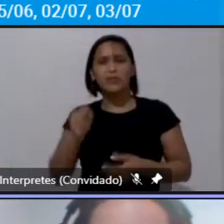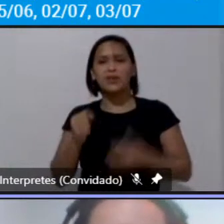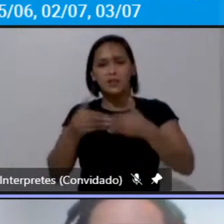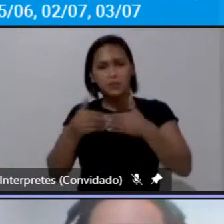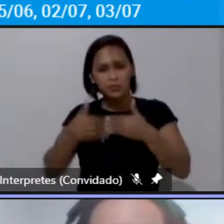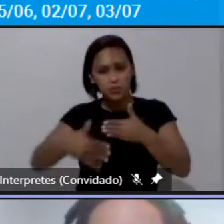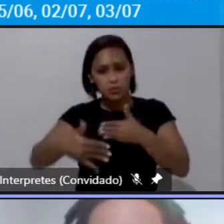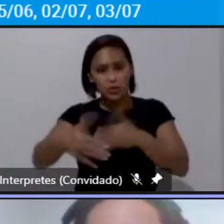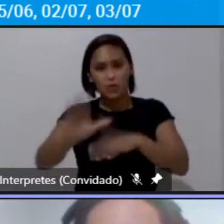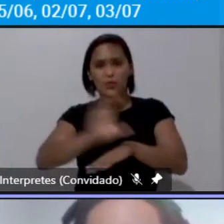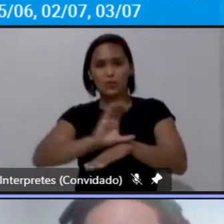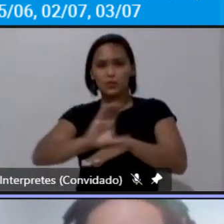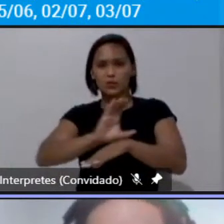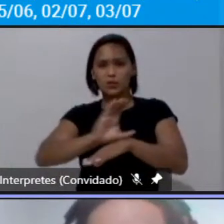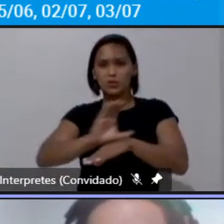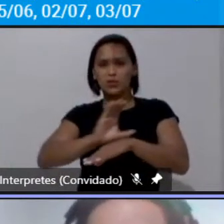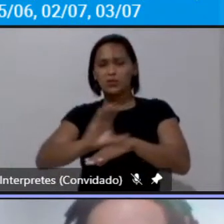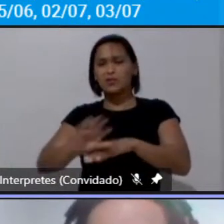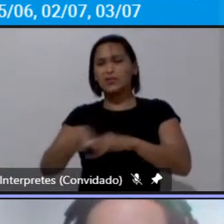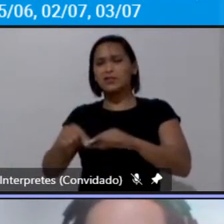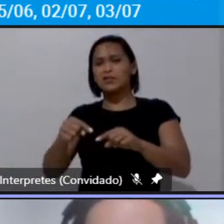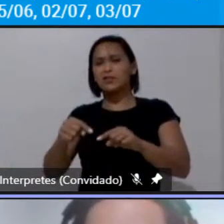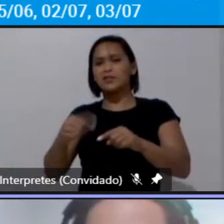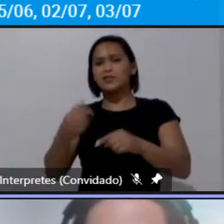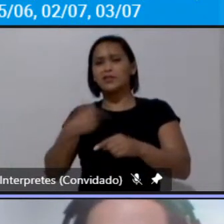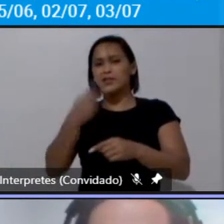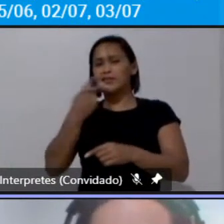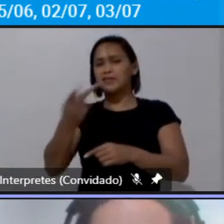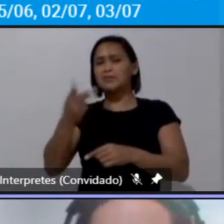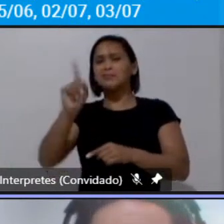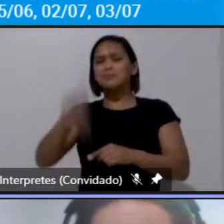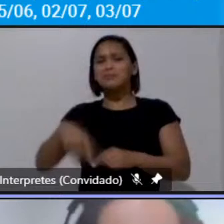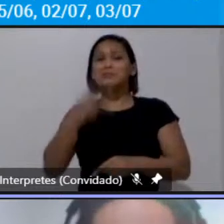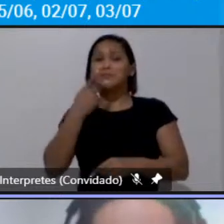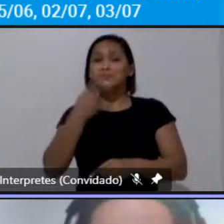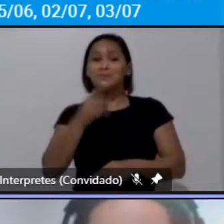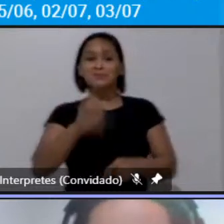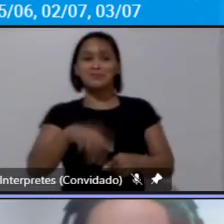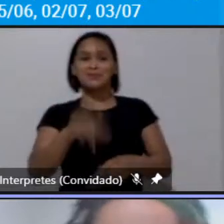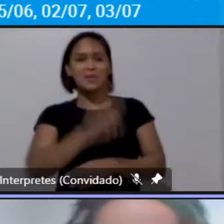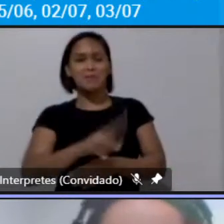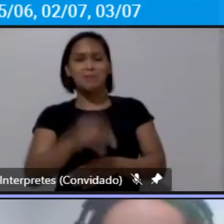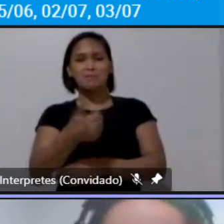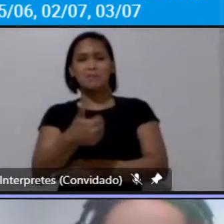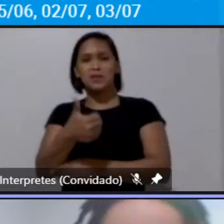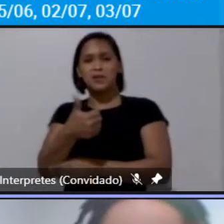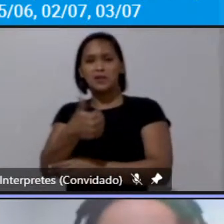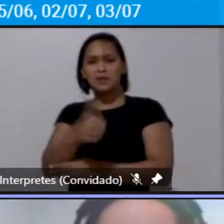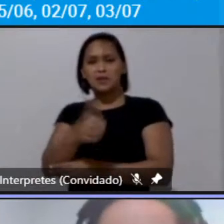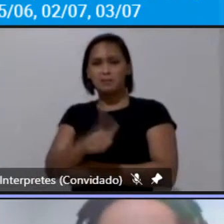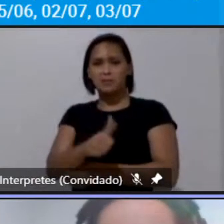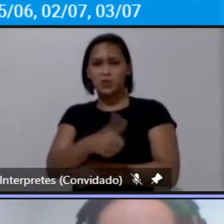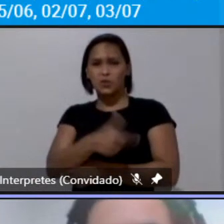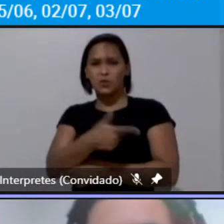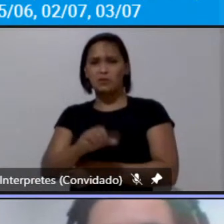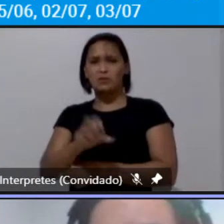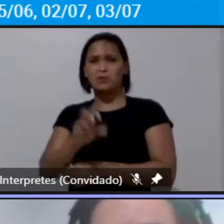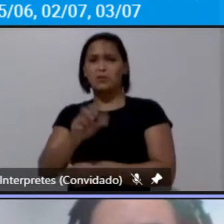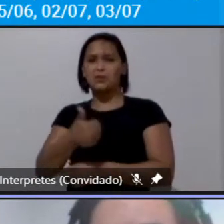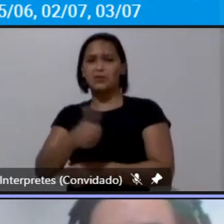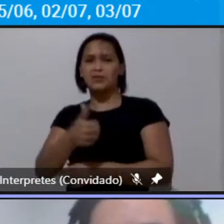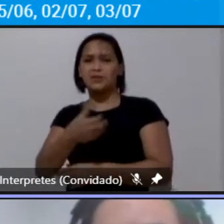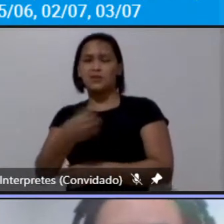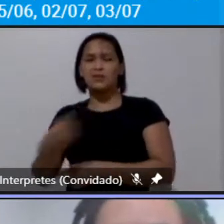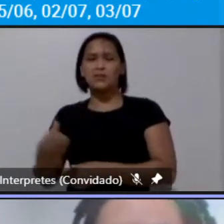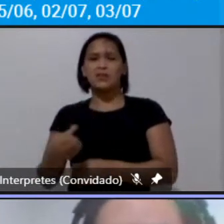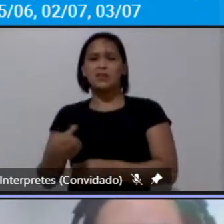aulas ela foi instituída pela lei 11.166 de 2012 e